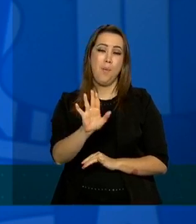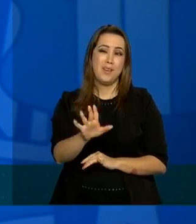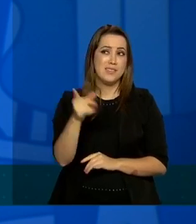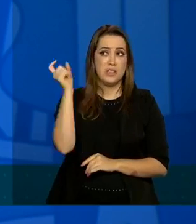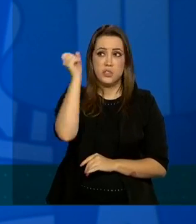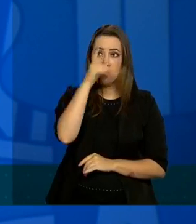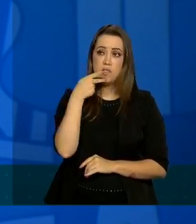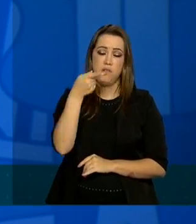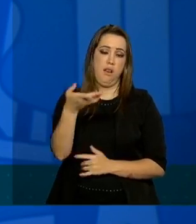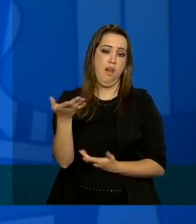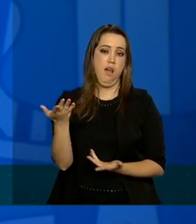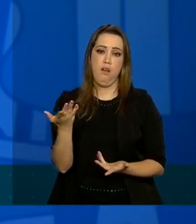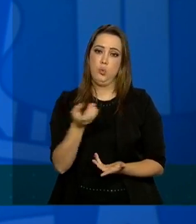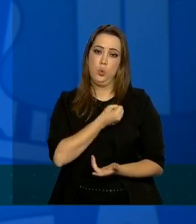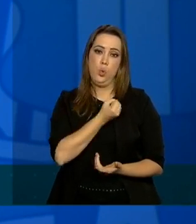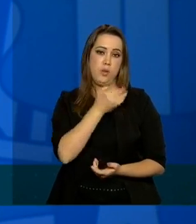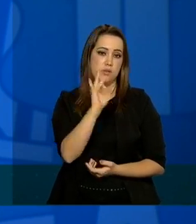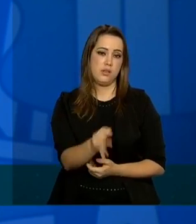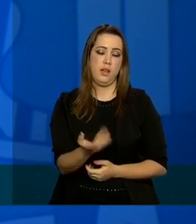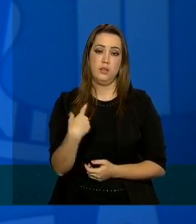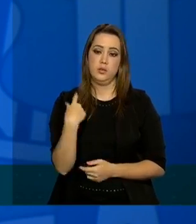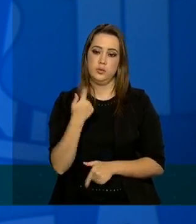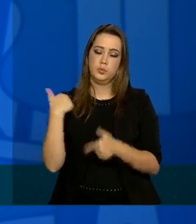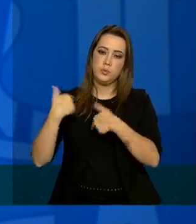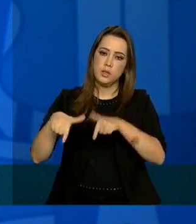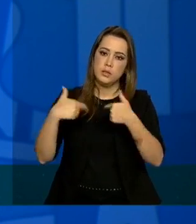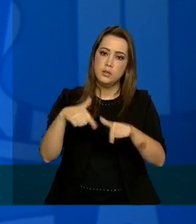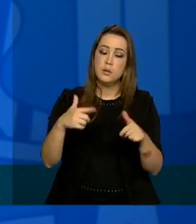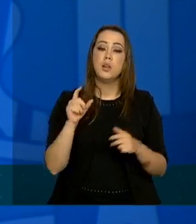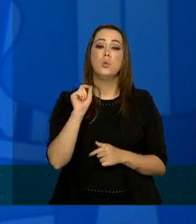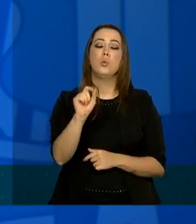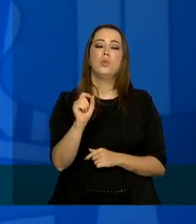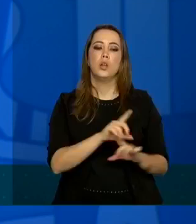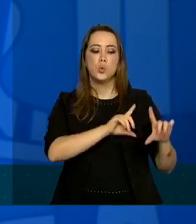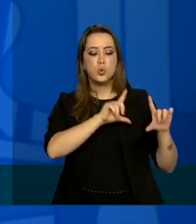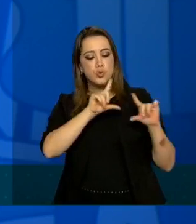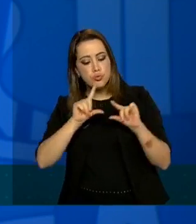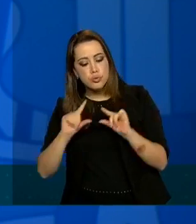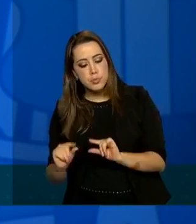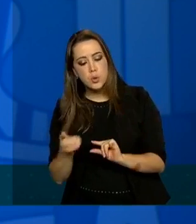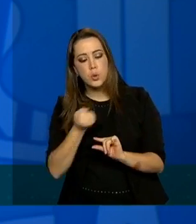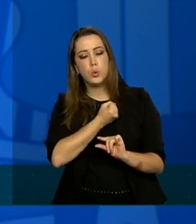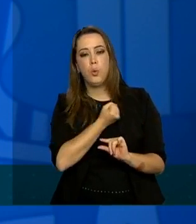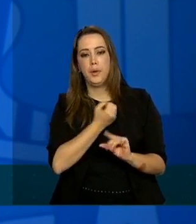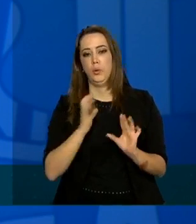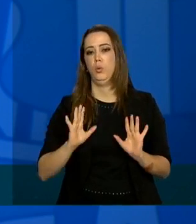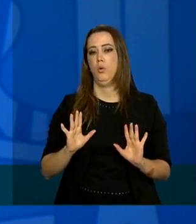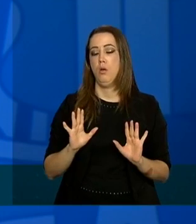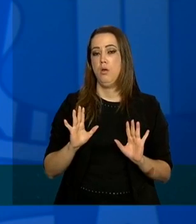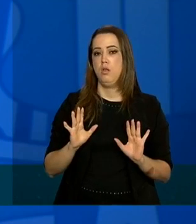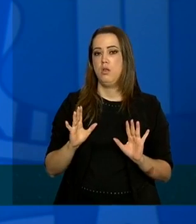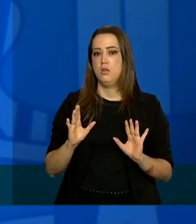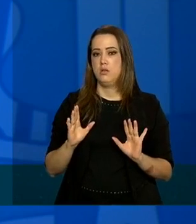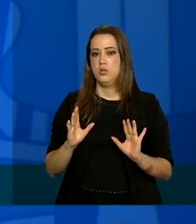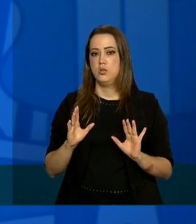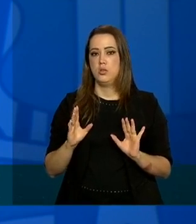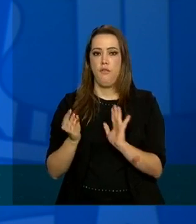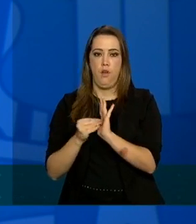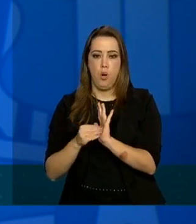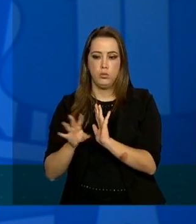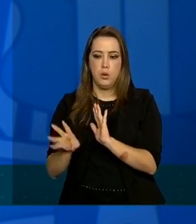relação a isso acho que a gente tem trabalhado no sentido de reduzir a subnotificação de que forma nós estamos